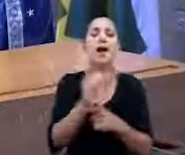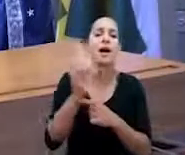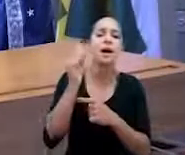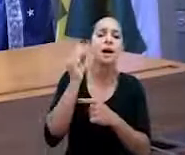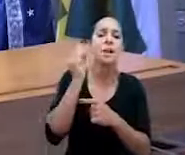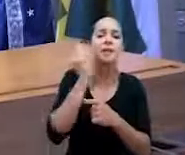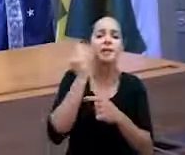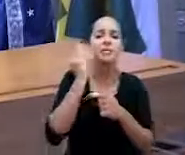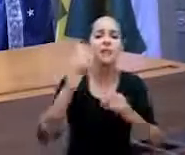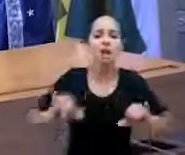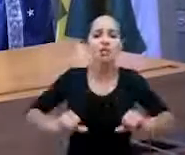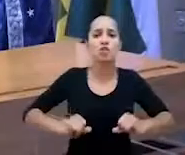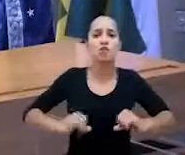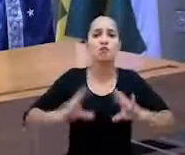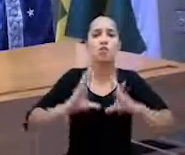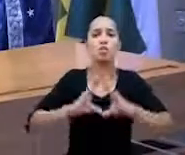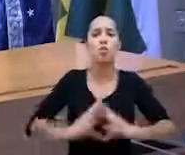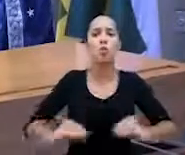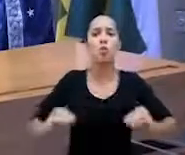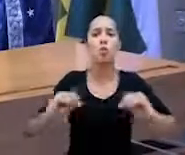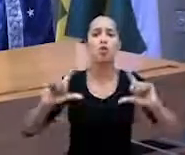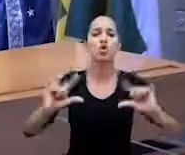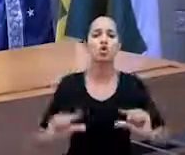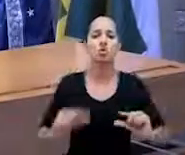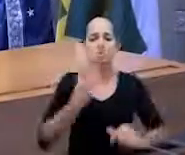Desse bando de salteadores. Obrigado, senhora presidente.